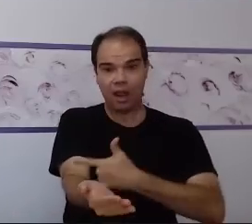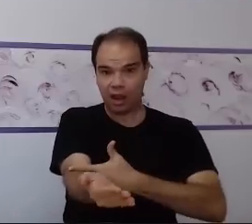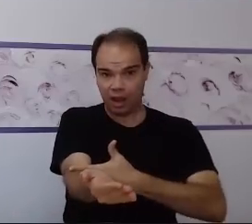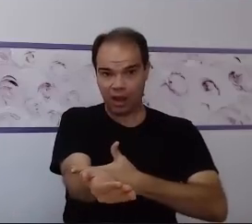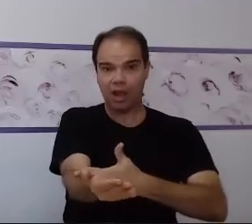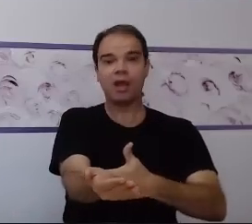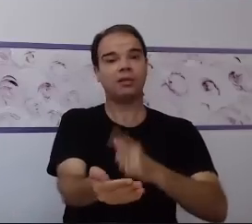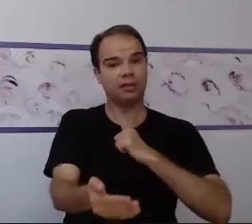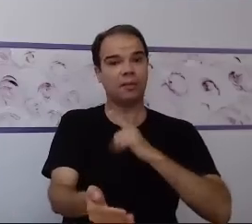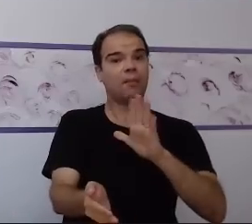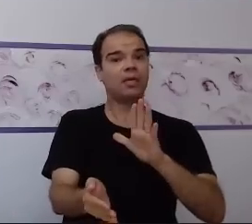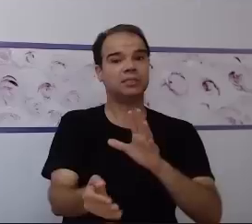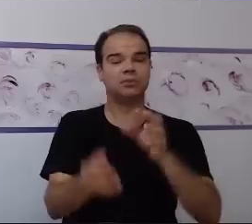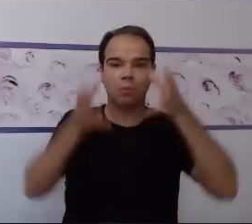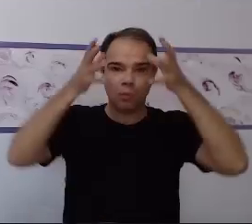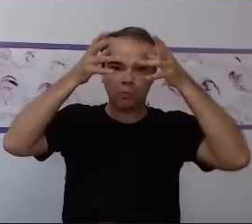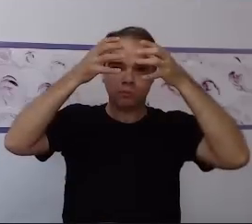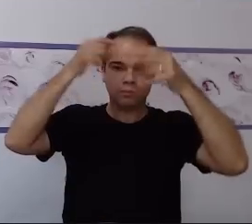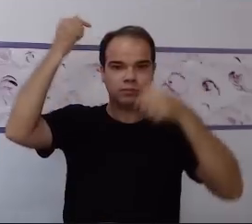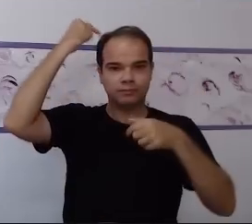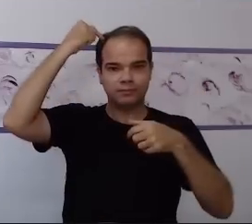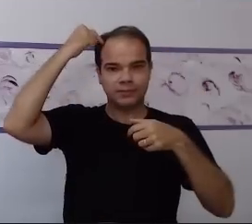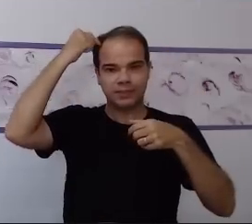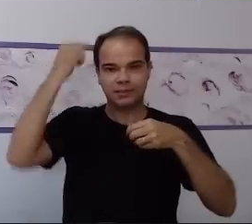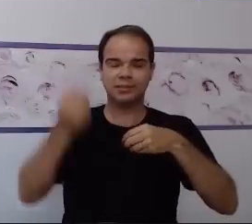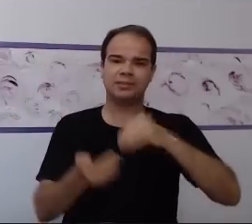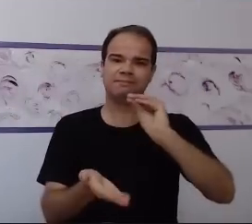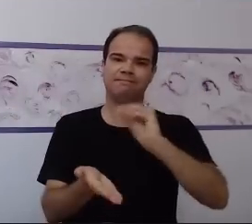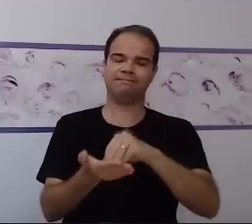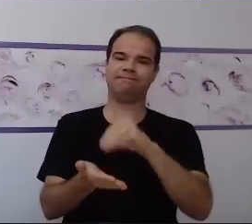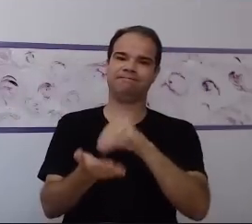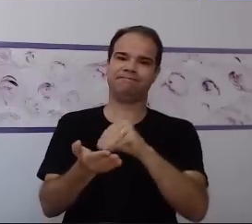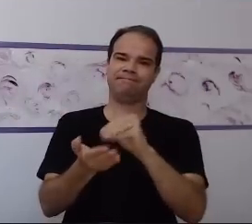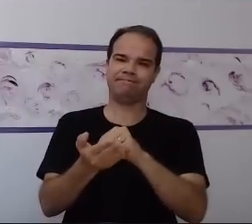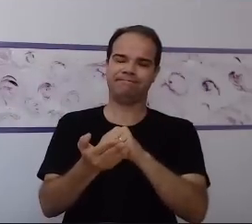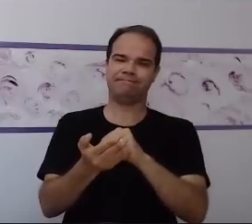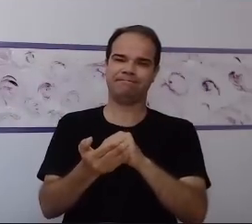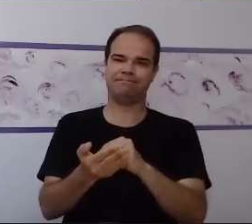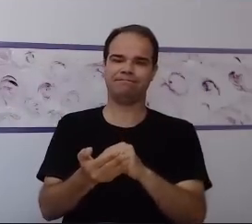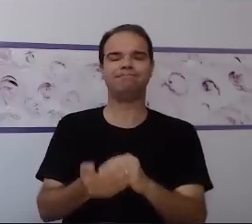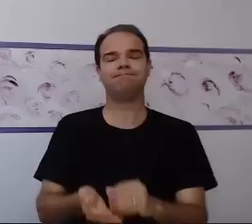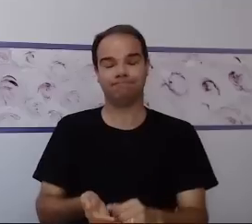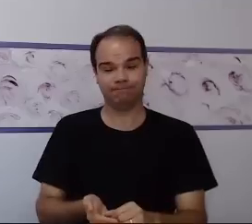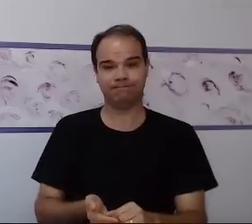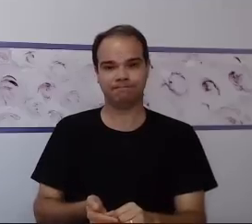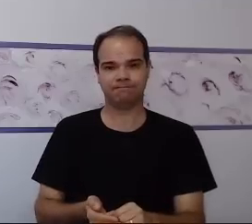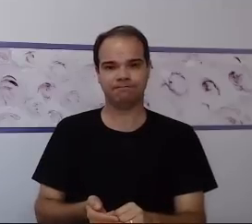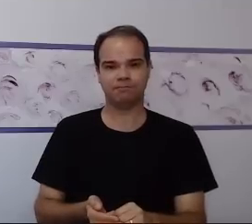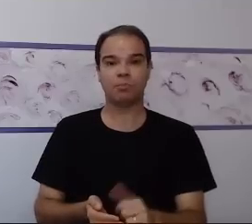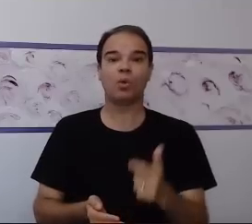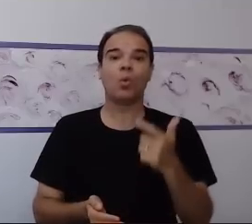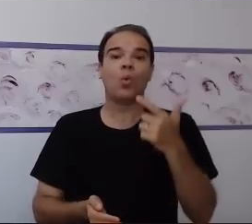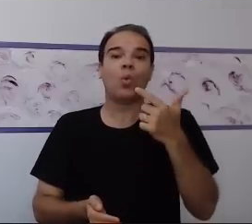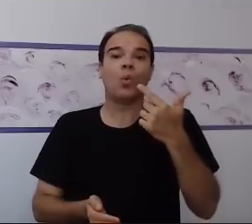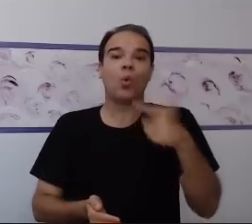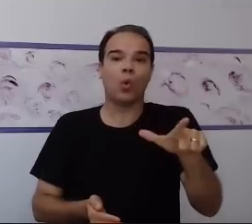sociais por conta de uma falha, e isso nessa questão do controle inibitório. Uma outra situação é a